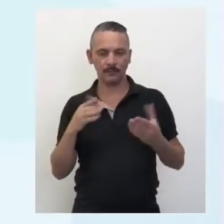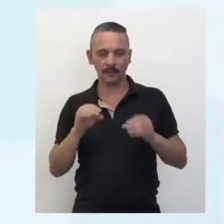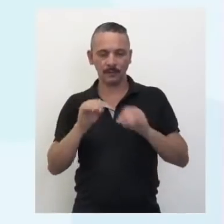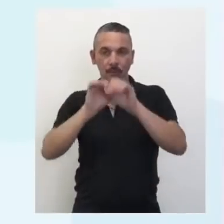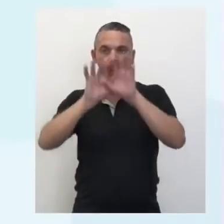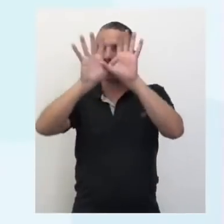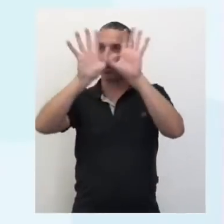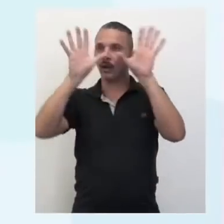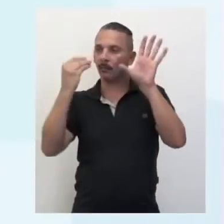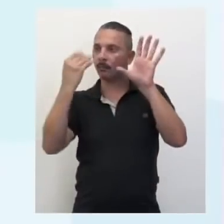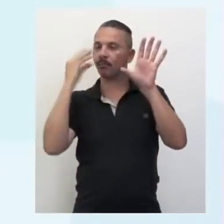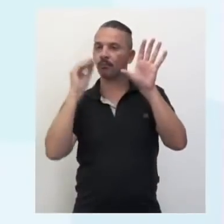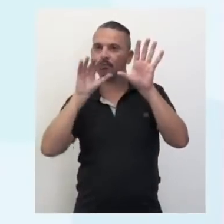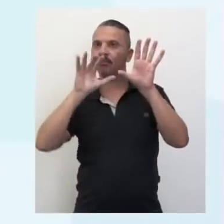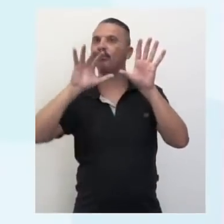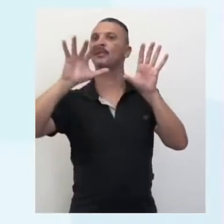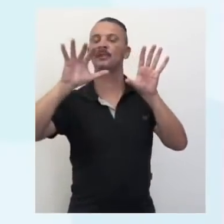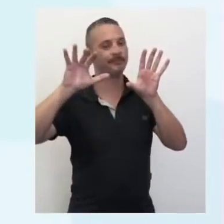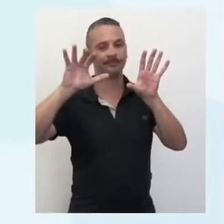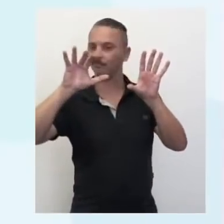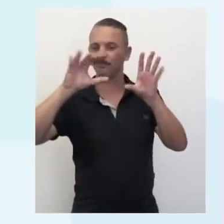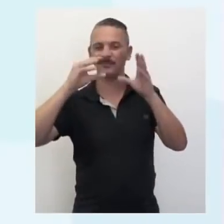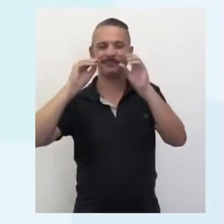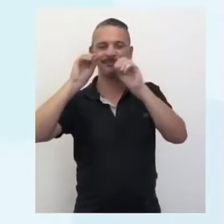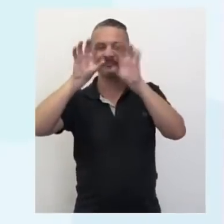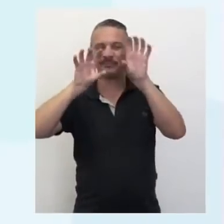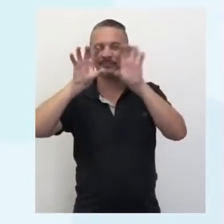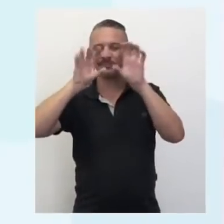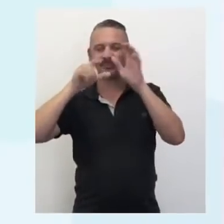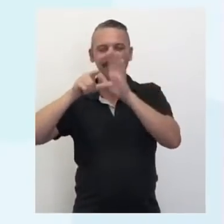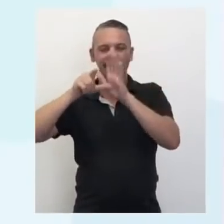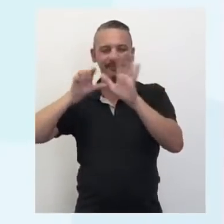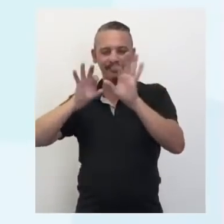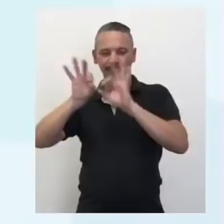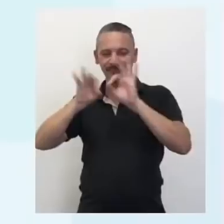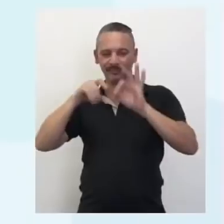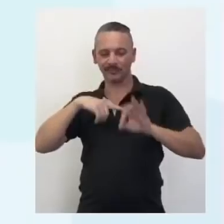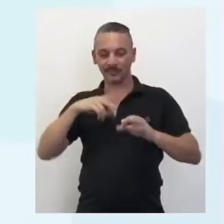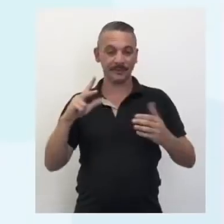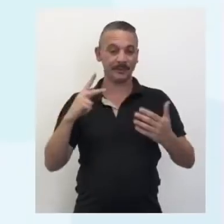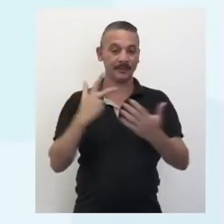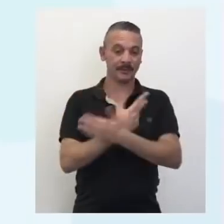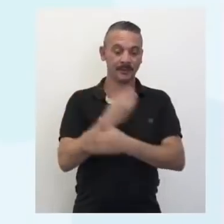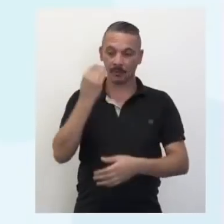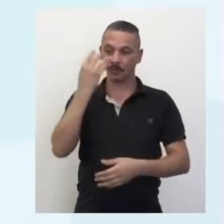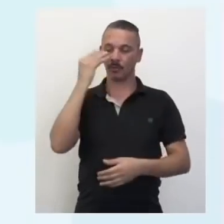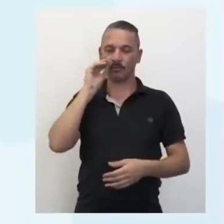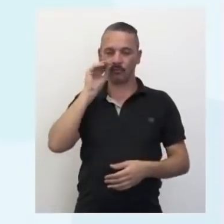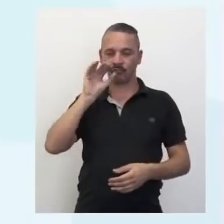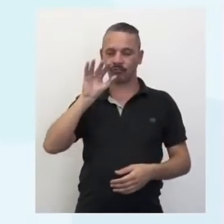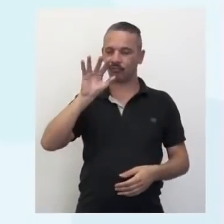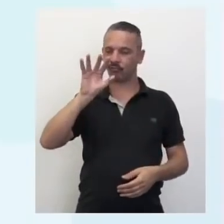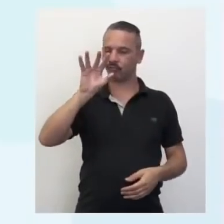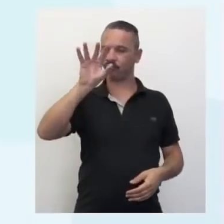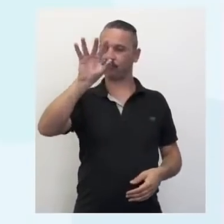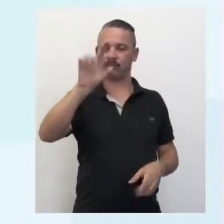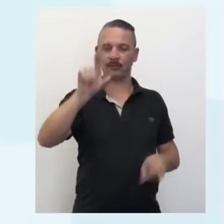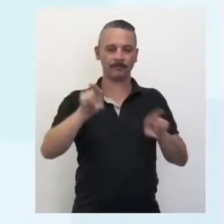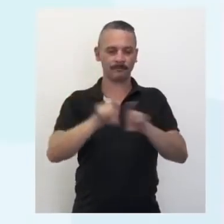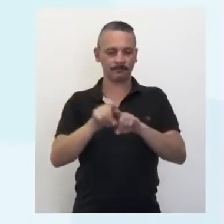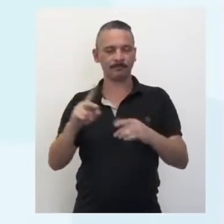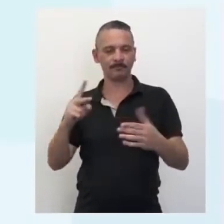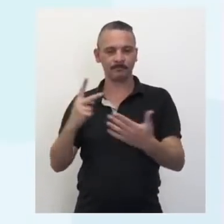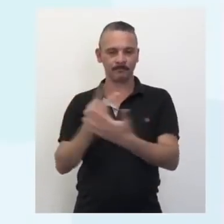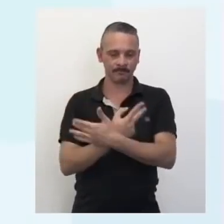nítida, formada na retina, ela fica um pouco antes. Conclusão, os raios têm que se prolongar um pouco mais para a formação